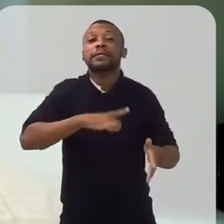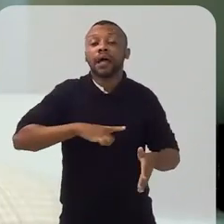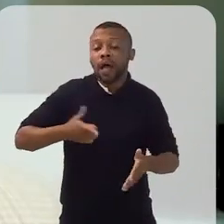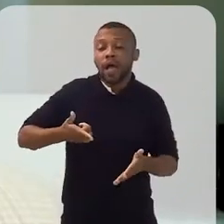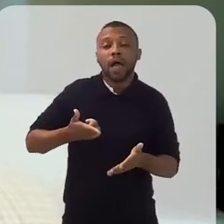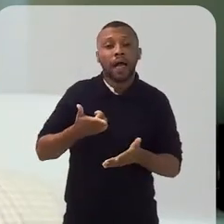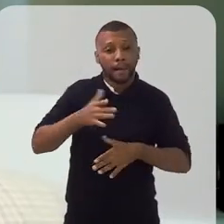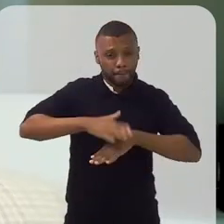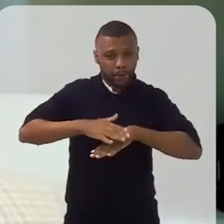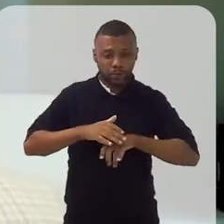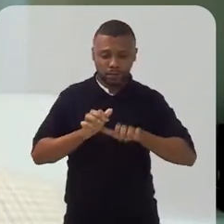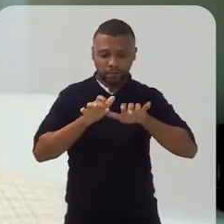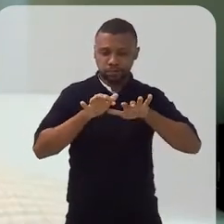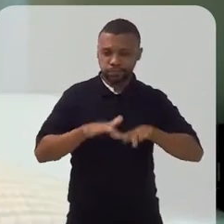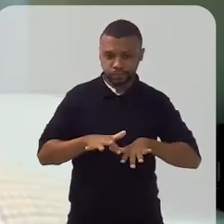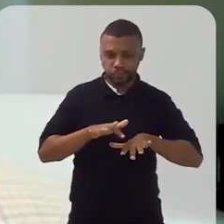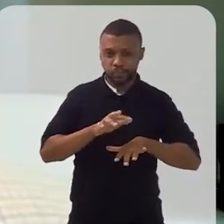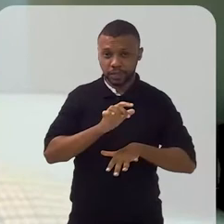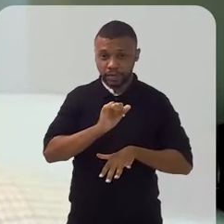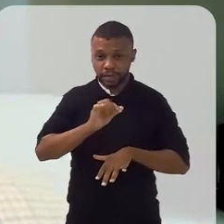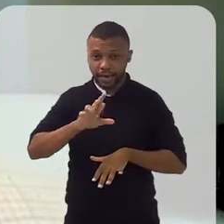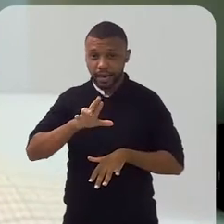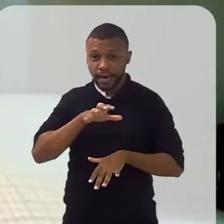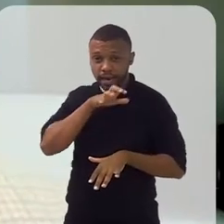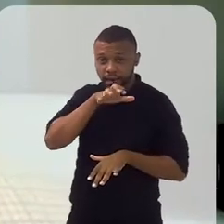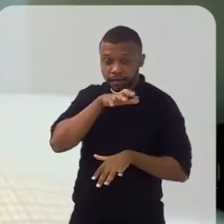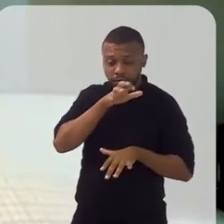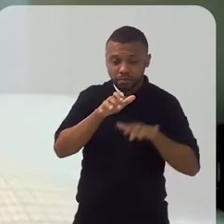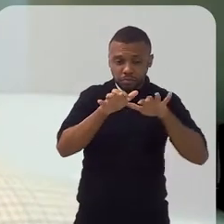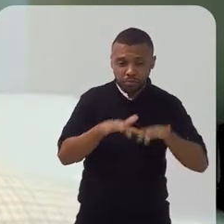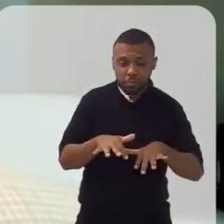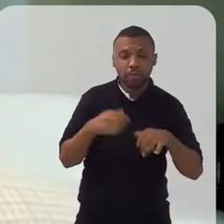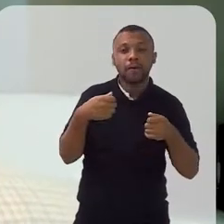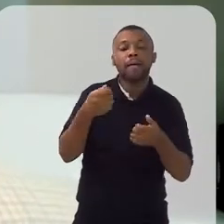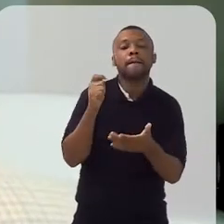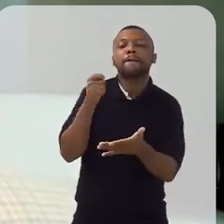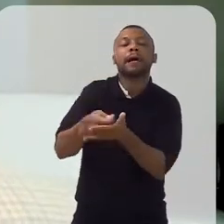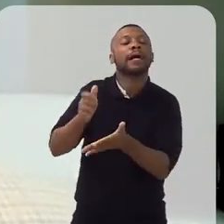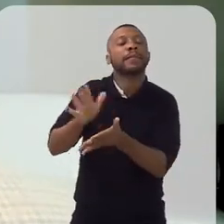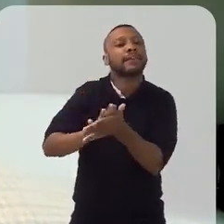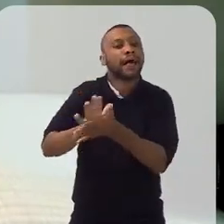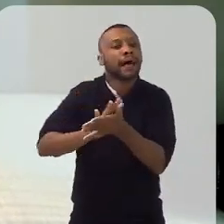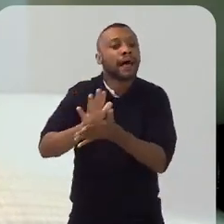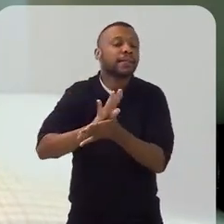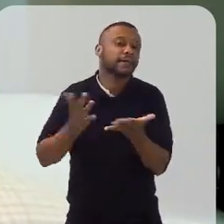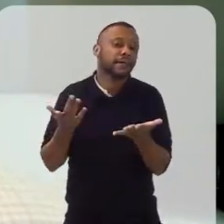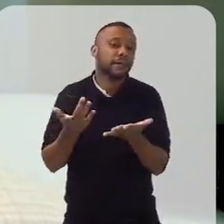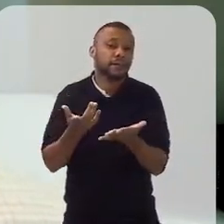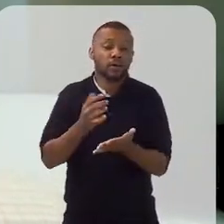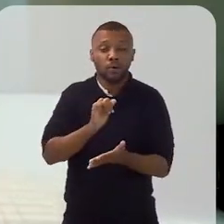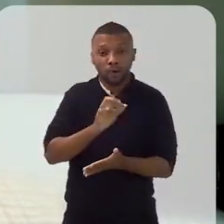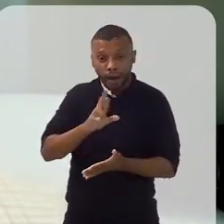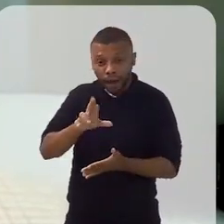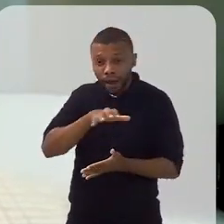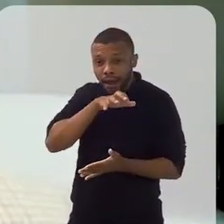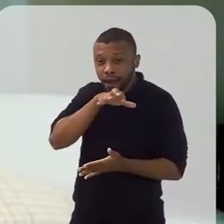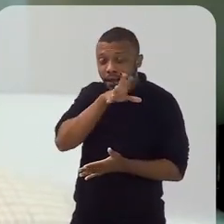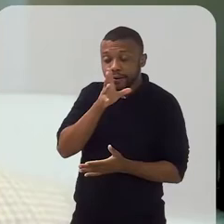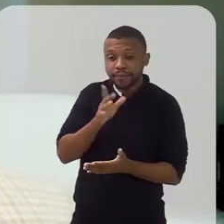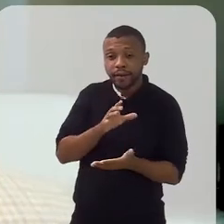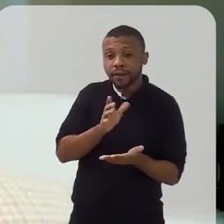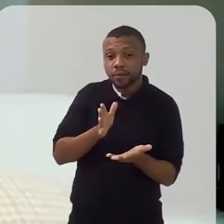contribuinte. Na verdade, o imposto que ele vai recolher para o Ministério da Economia,